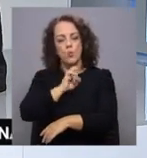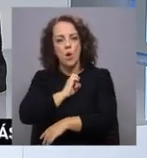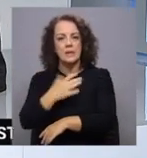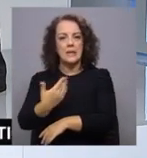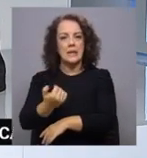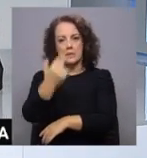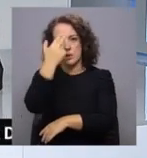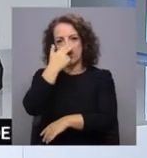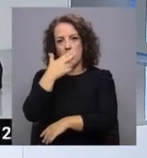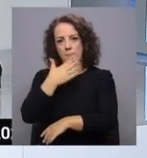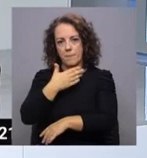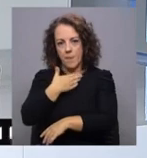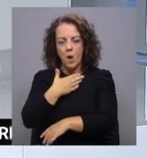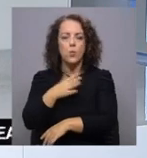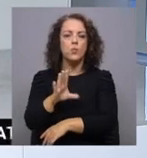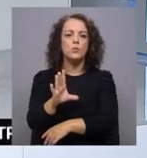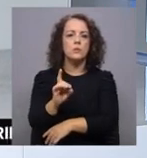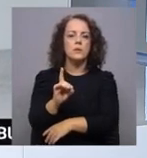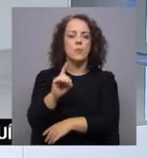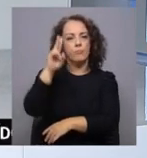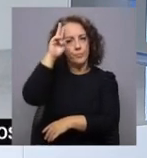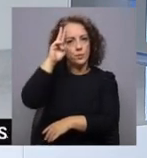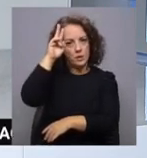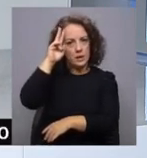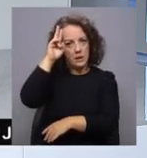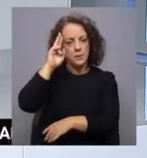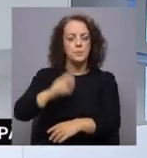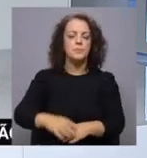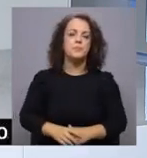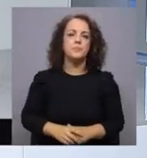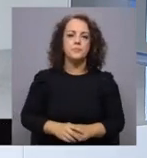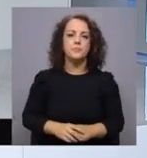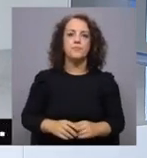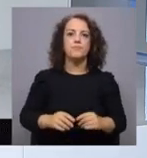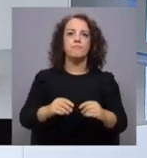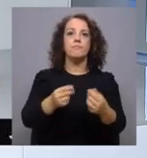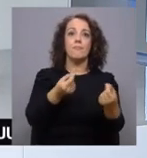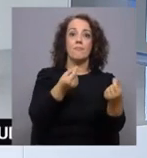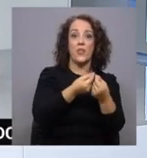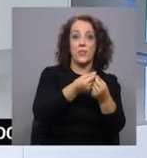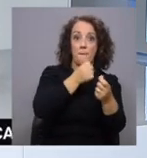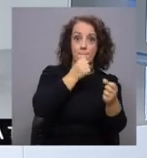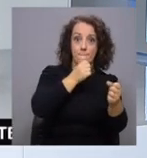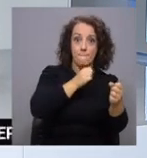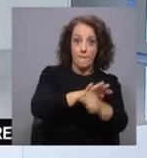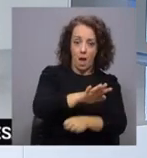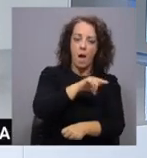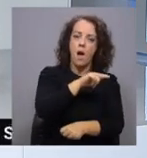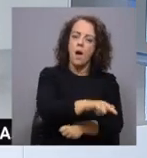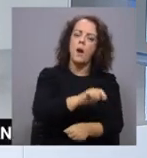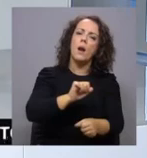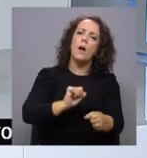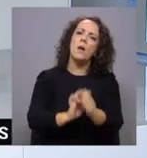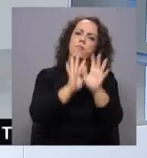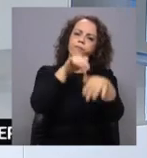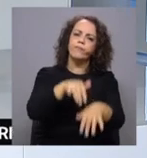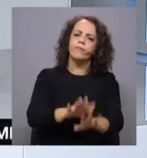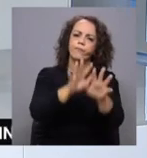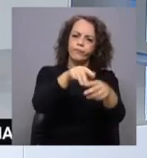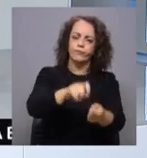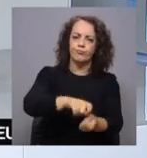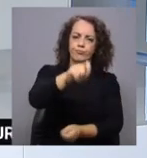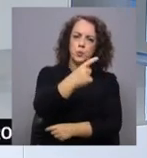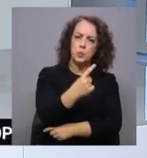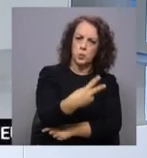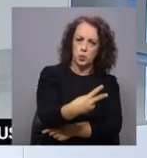para Castelo Branco, 16 para Porto Alegre. Na costa ocidental vamos ter ondulação de noroeste com 1 a 2 metros